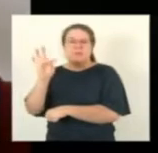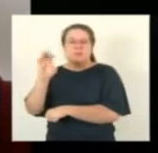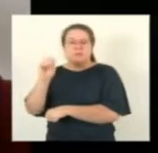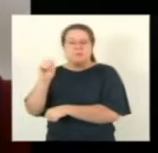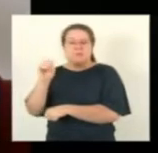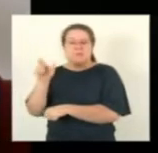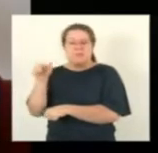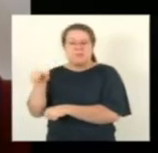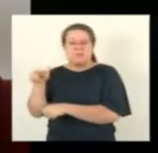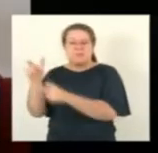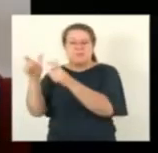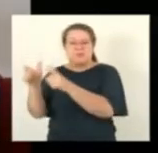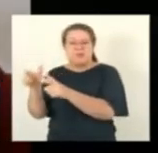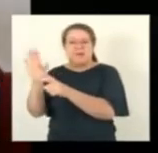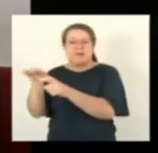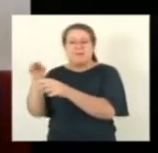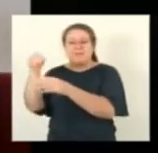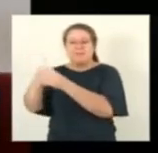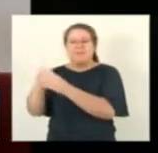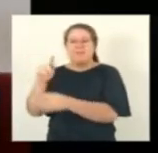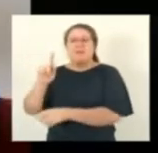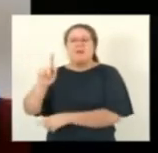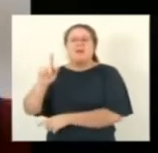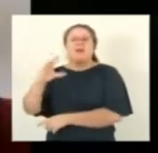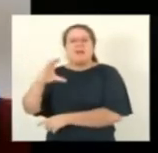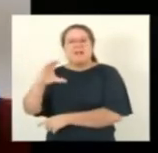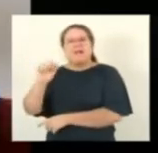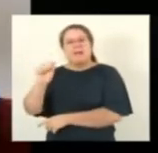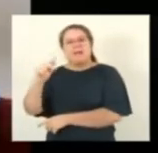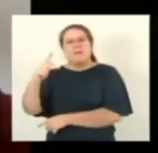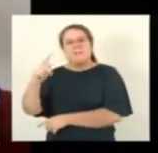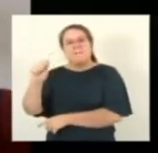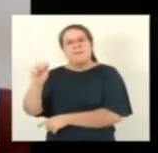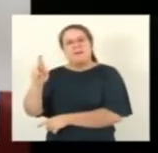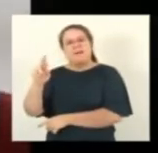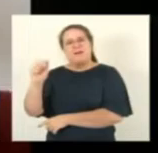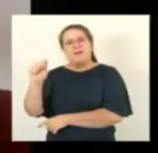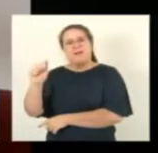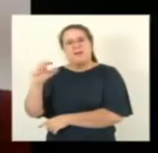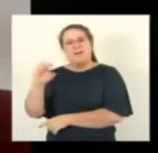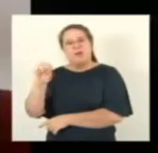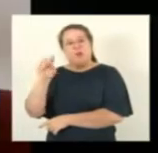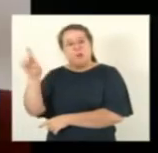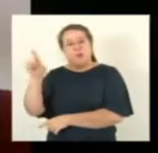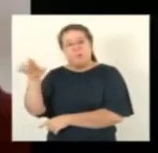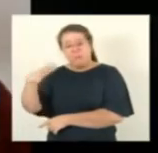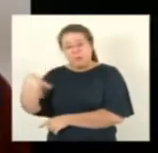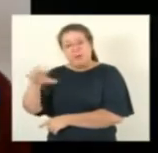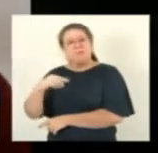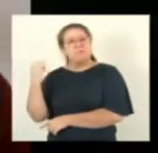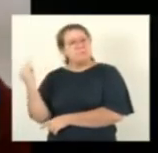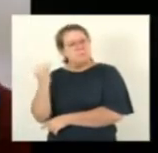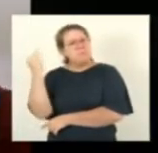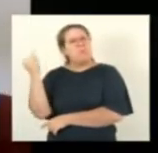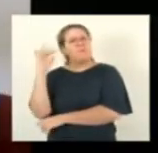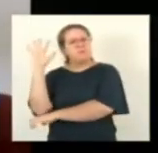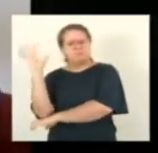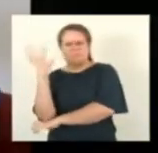em defesa do meio ambiente, o Rio Viado recebe todo o esgotamento do povo de Iguaçuí.